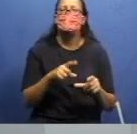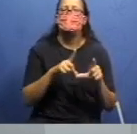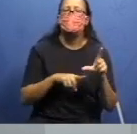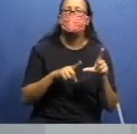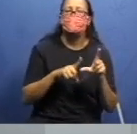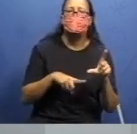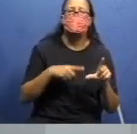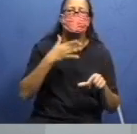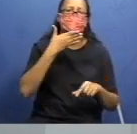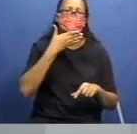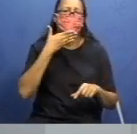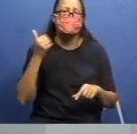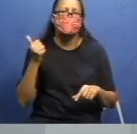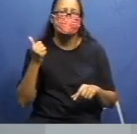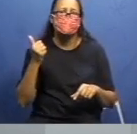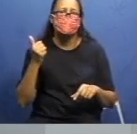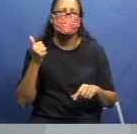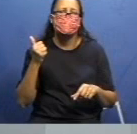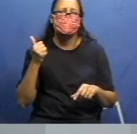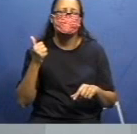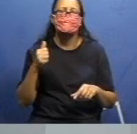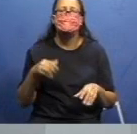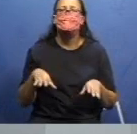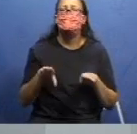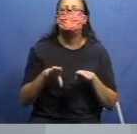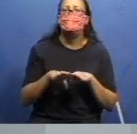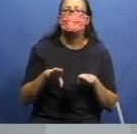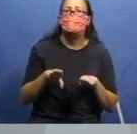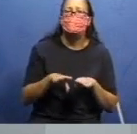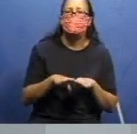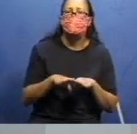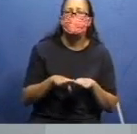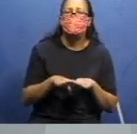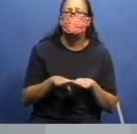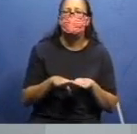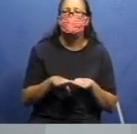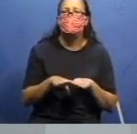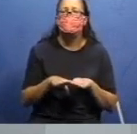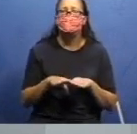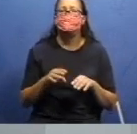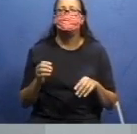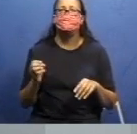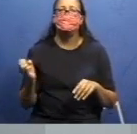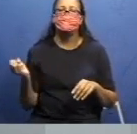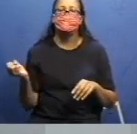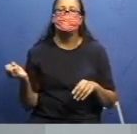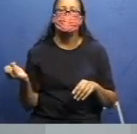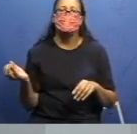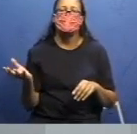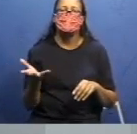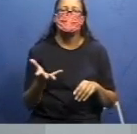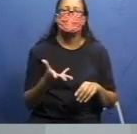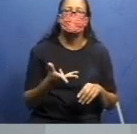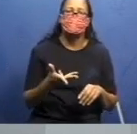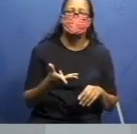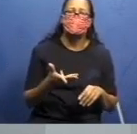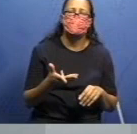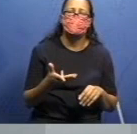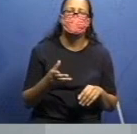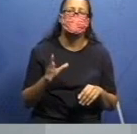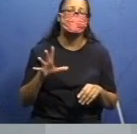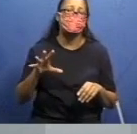Nós vamos também trabalhar a habilidade de manipulação. Então, habilidade de manipulação são aquelas habilidades que a gente utiliza para segurar as coisas,